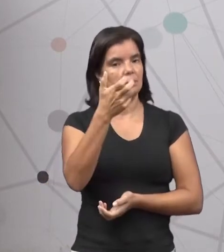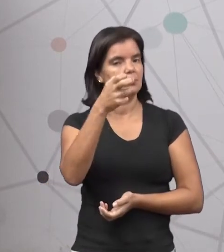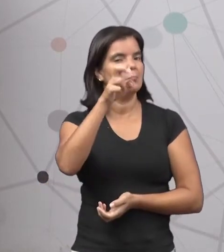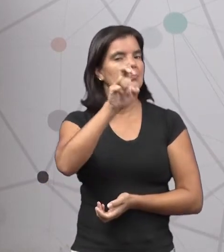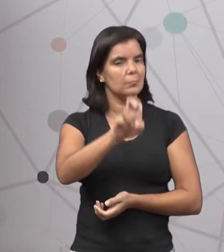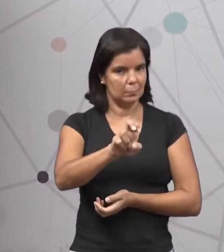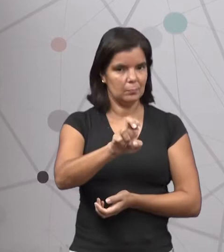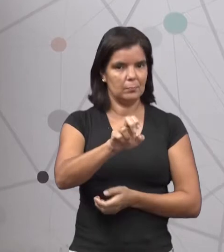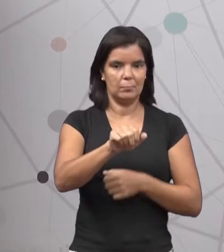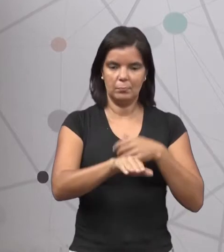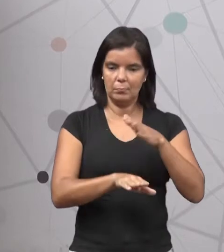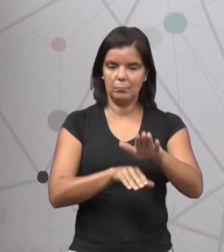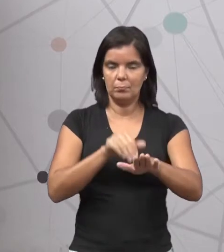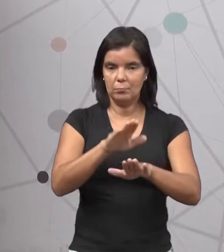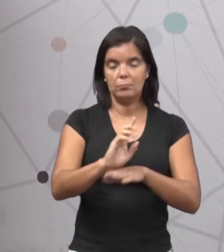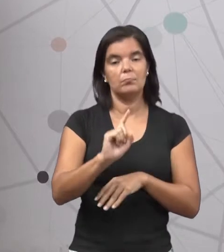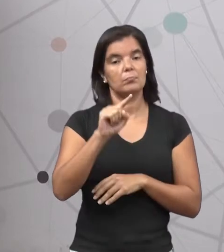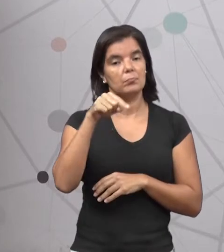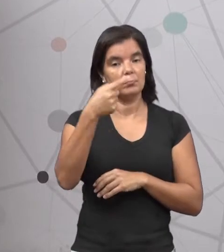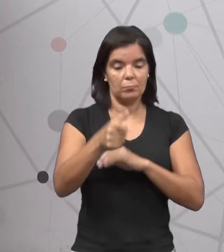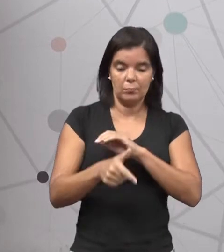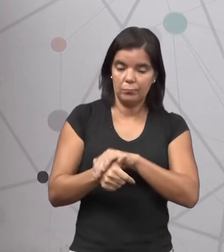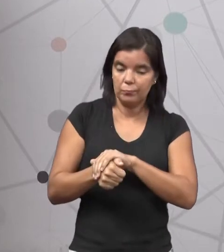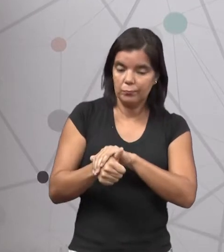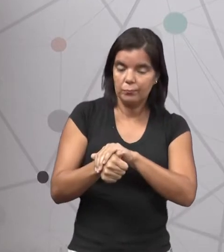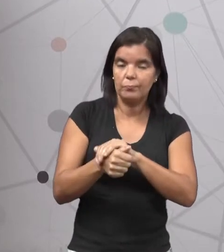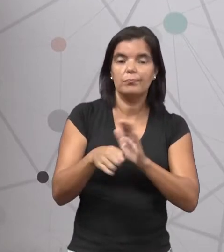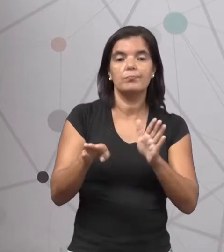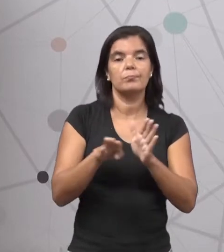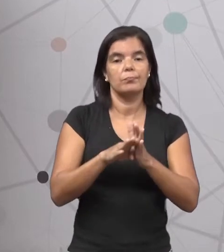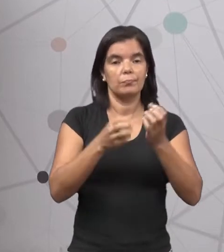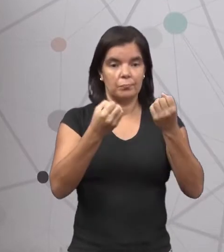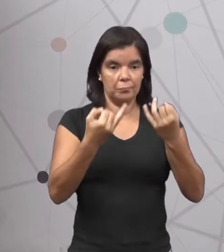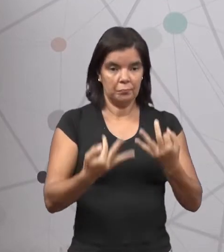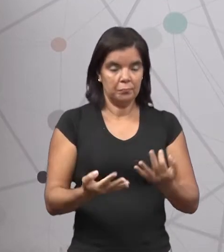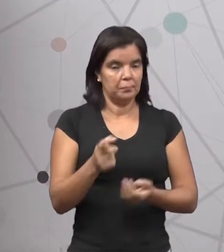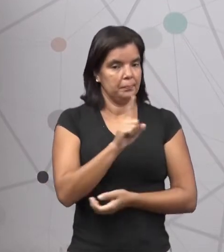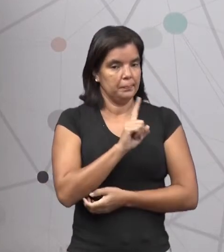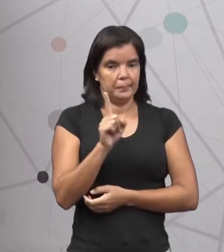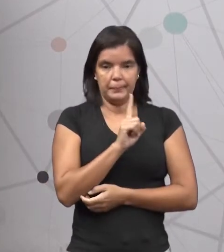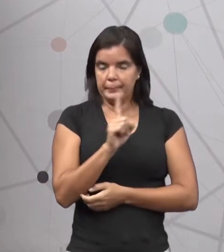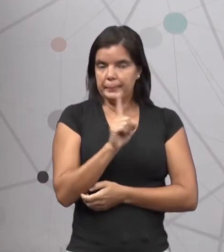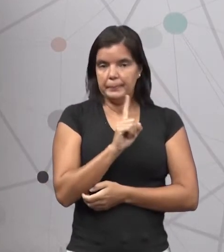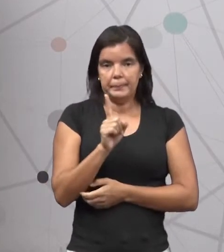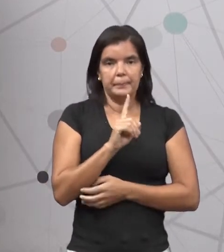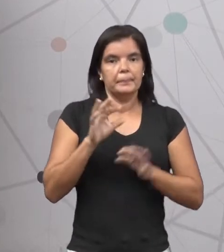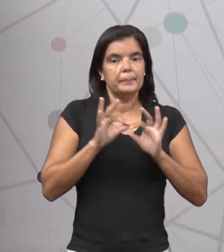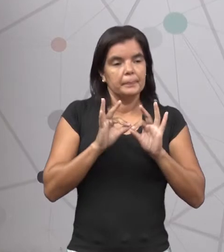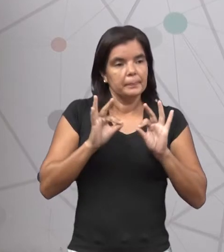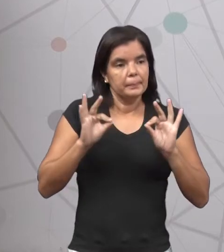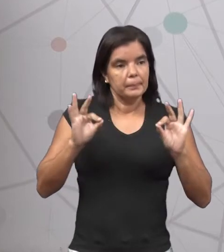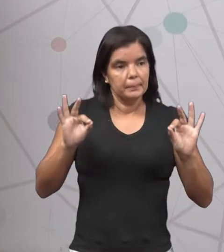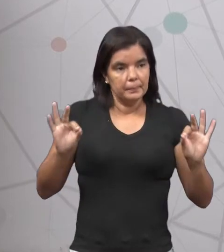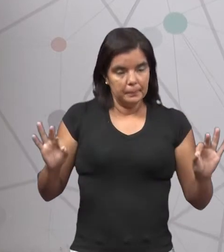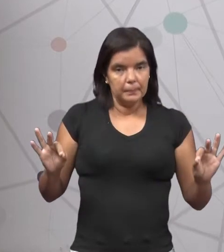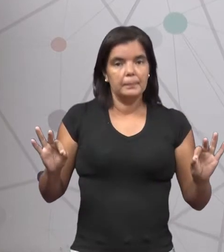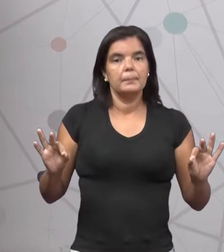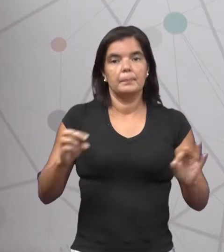passos. E logo depois chegou a tartaruga dizendo Não, não, não, não, não. Eu medi